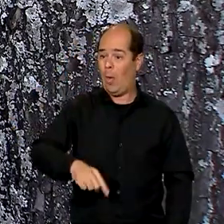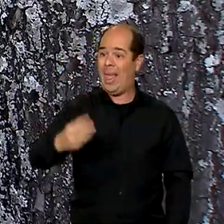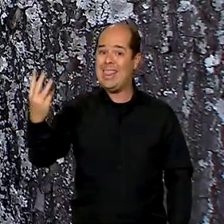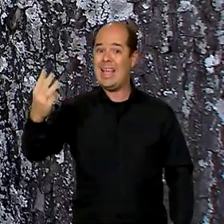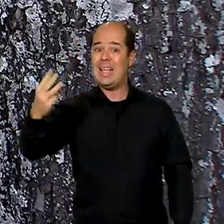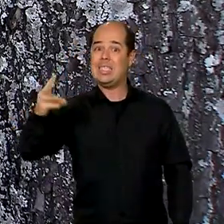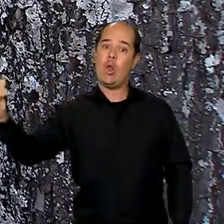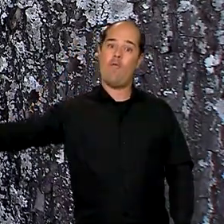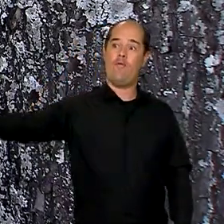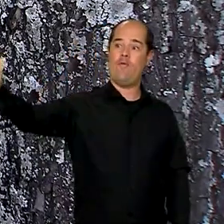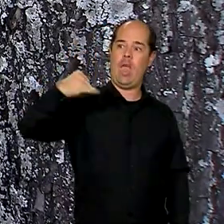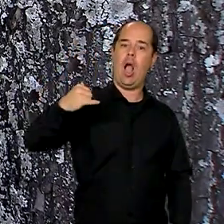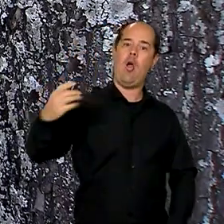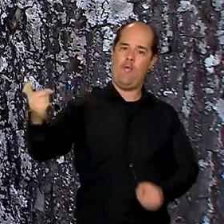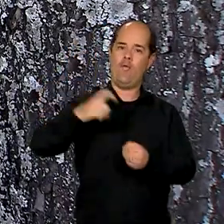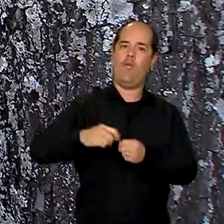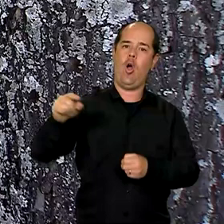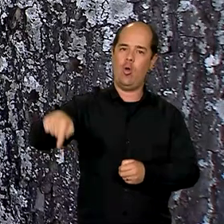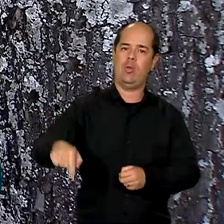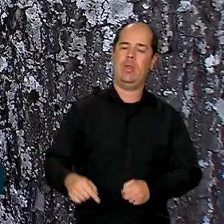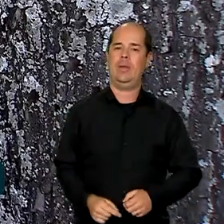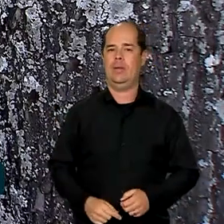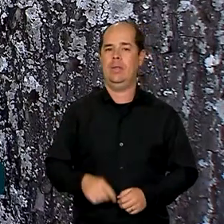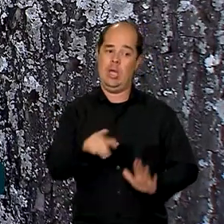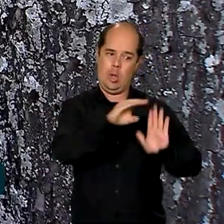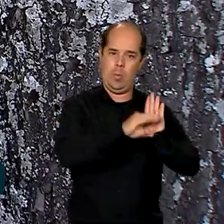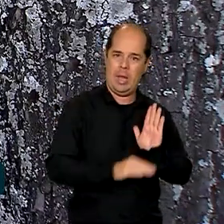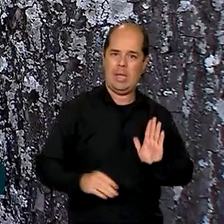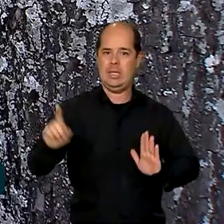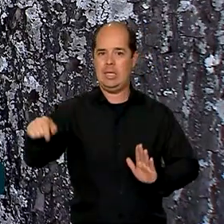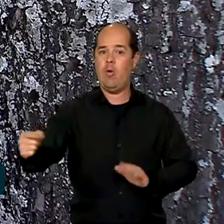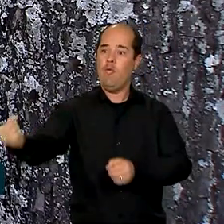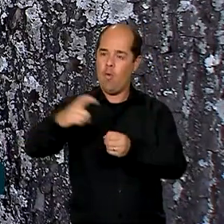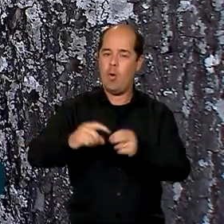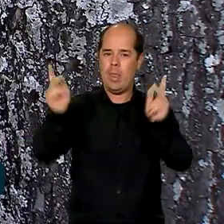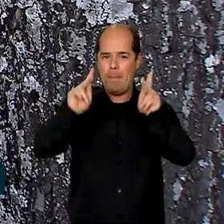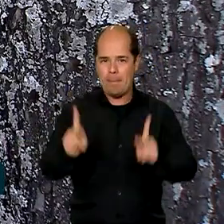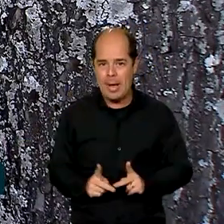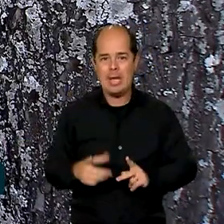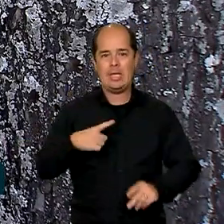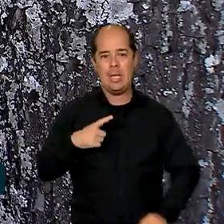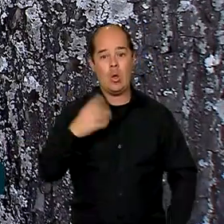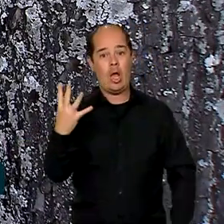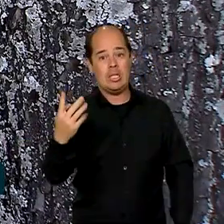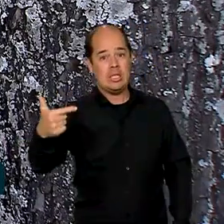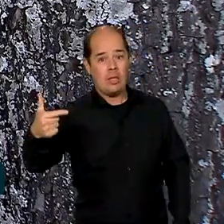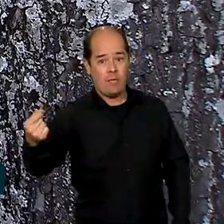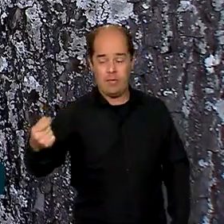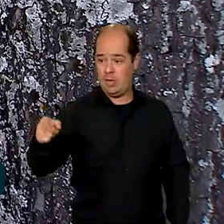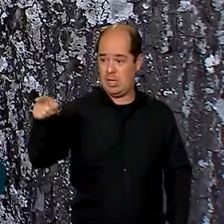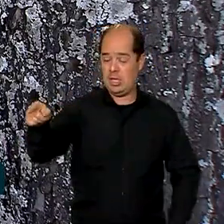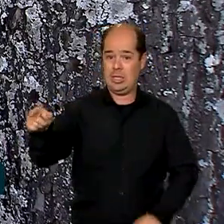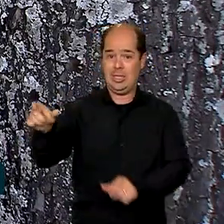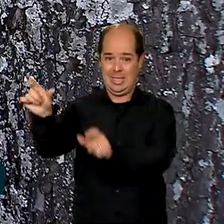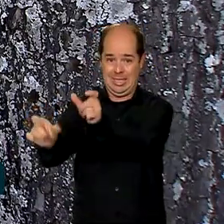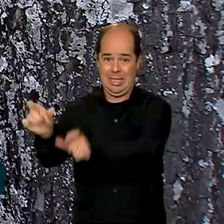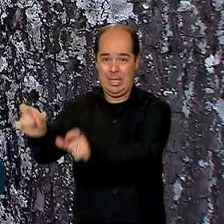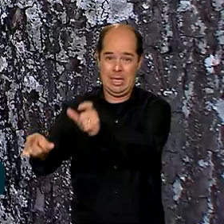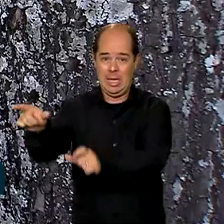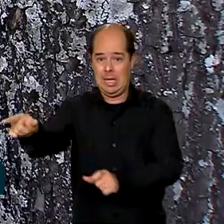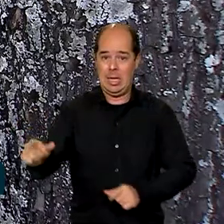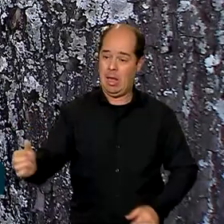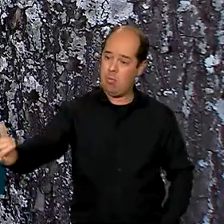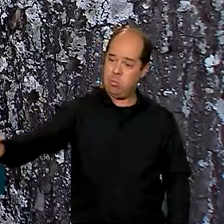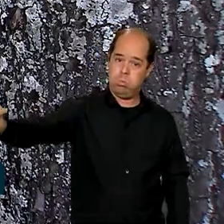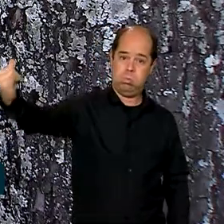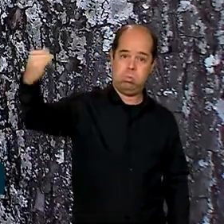Paz, que já trouxe para o país 425 brasileiros que estavam na zona de conflito em Israel. O último